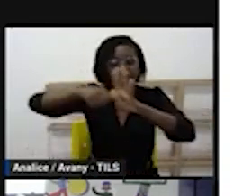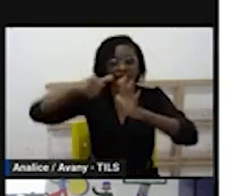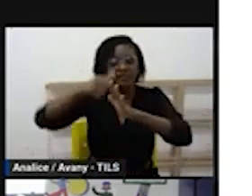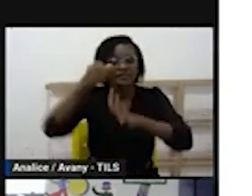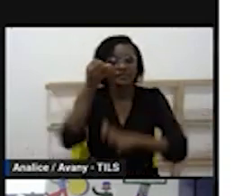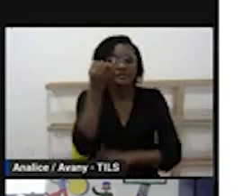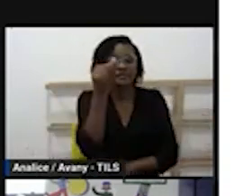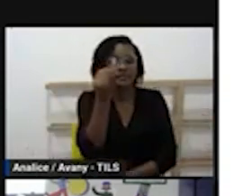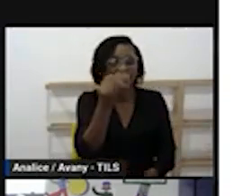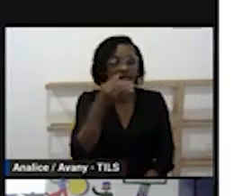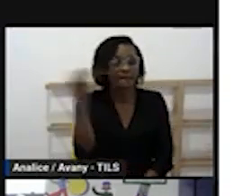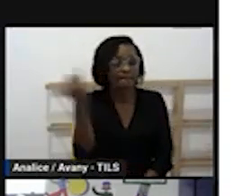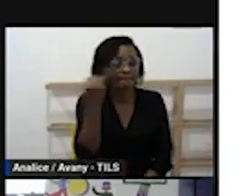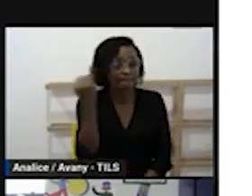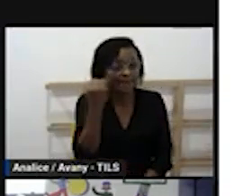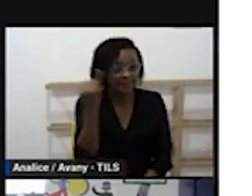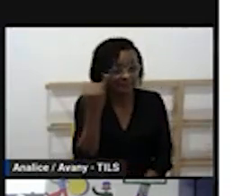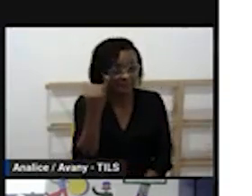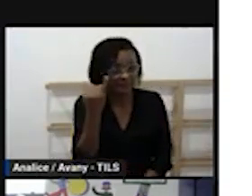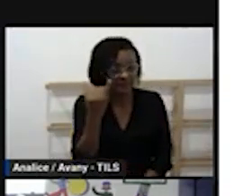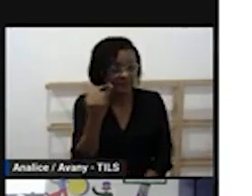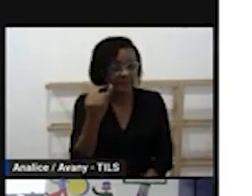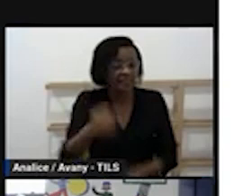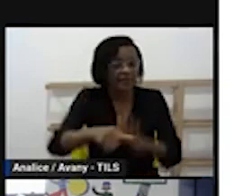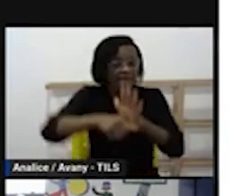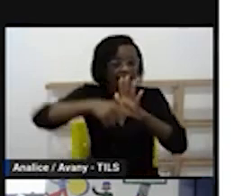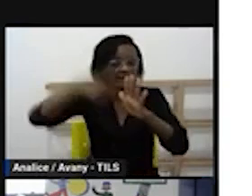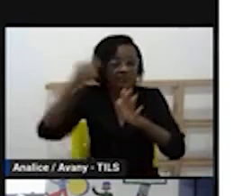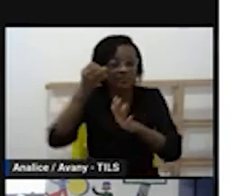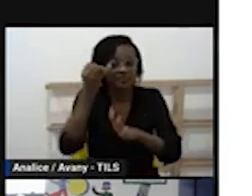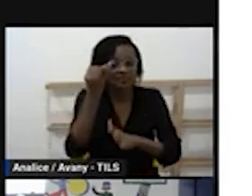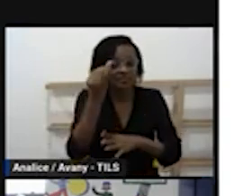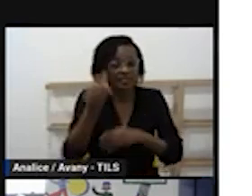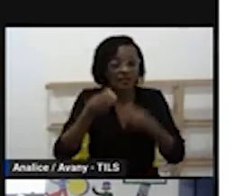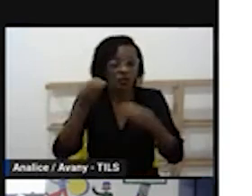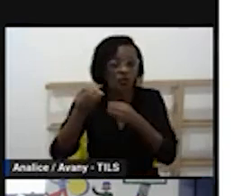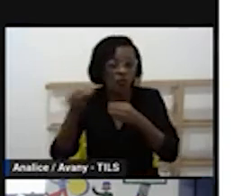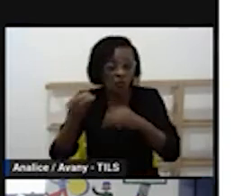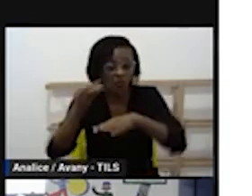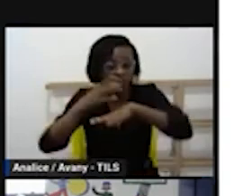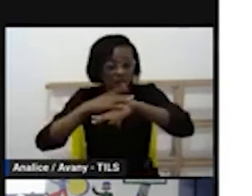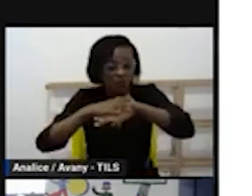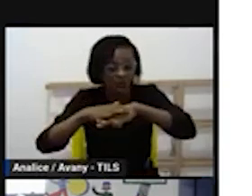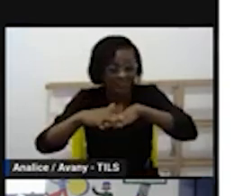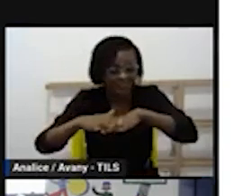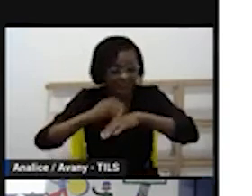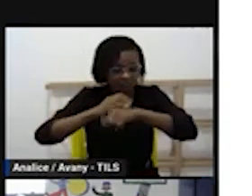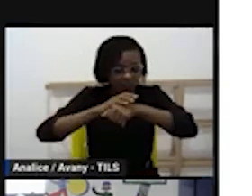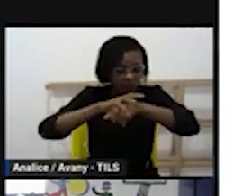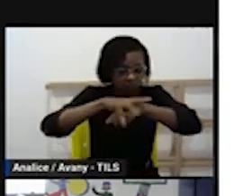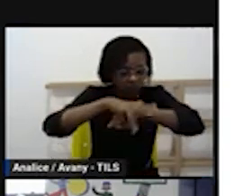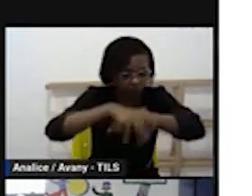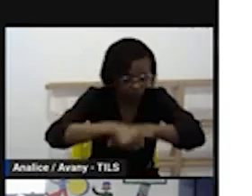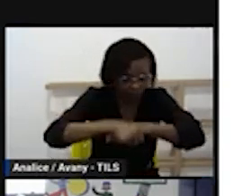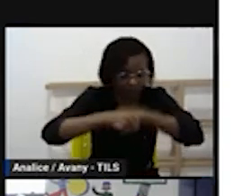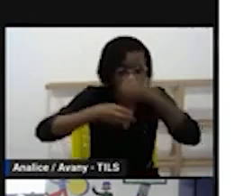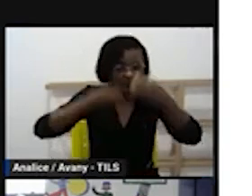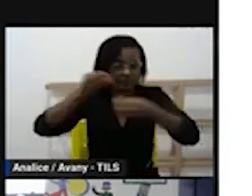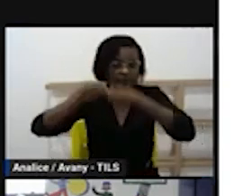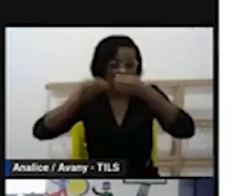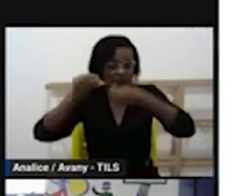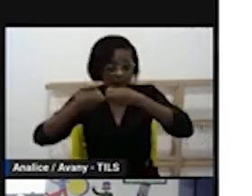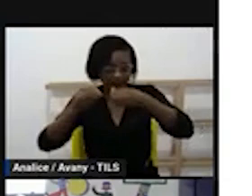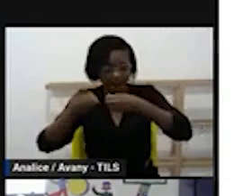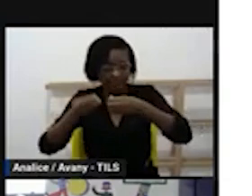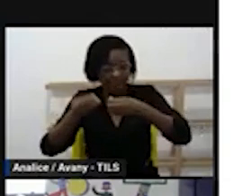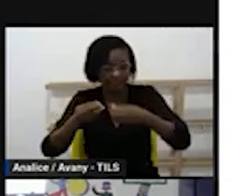estamos vivendo é um momento estanque ele surge de um acontecimento geralmente social e a partir dele